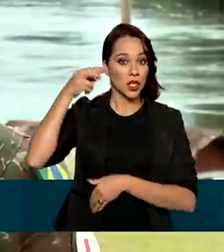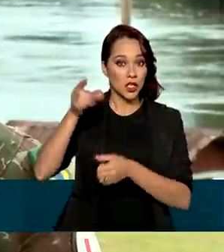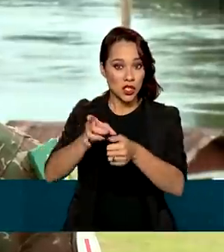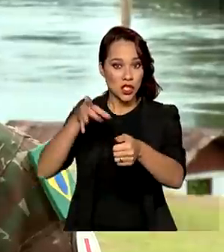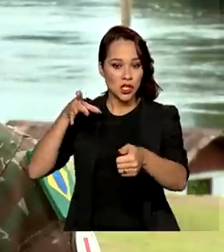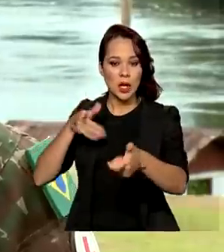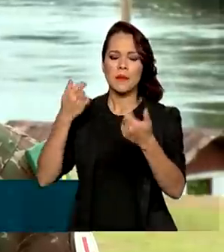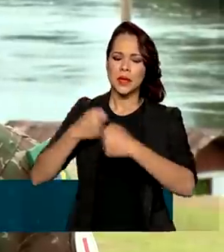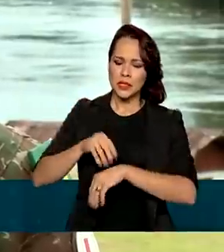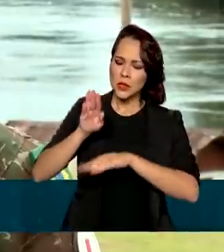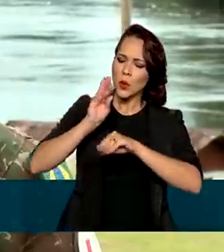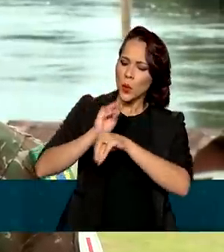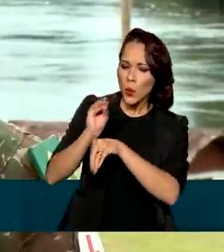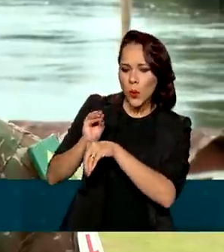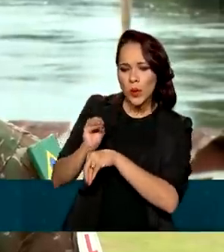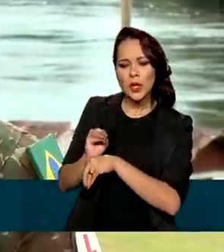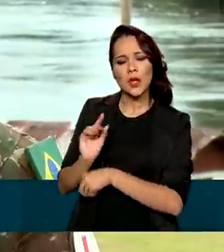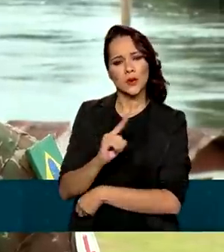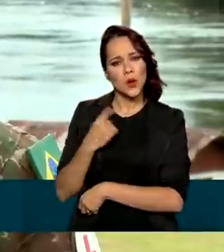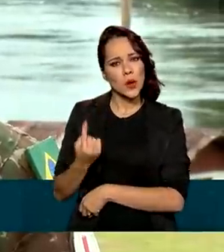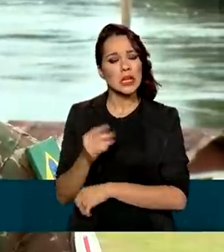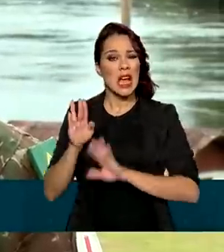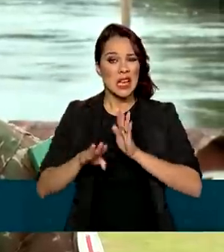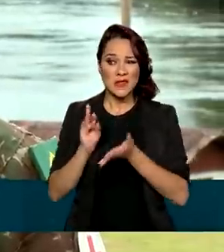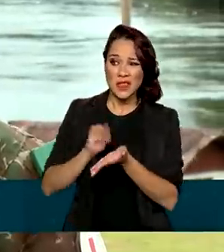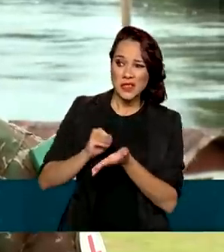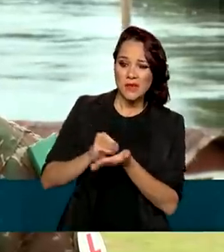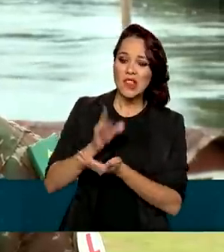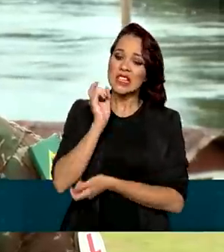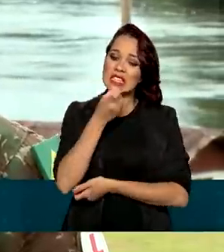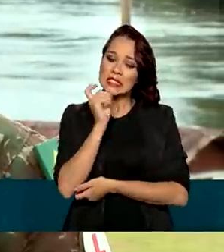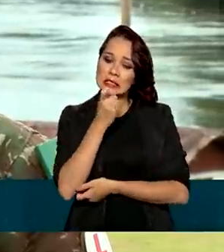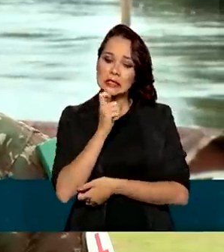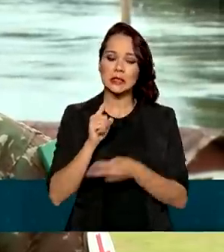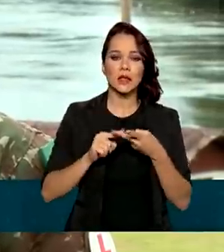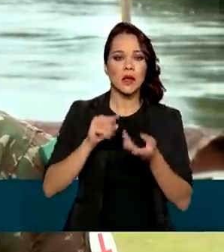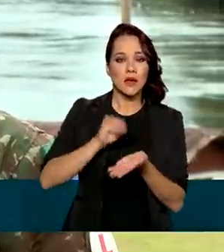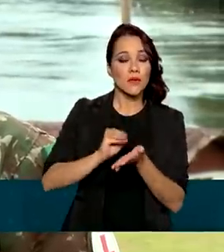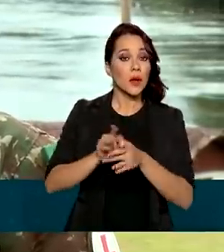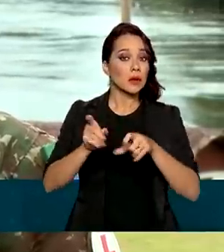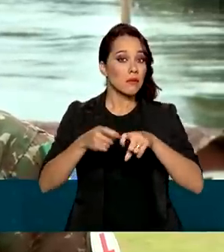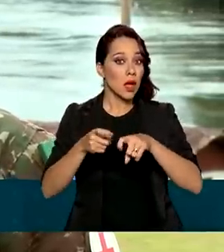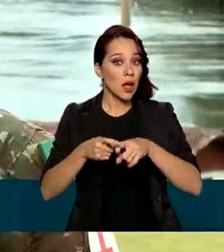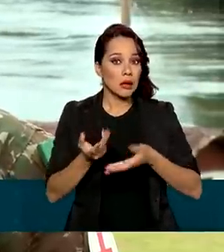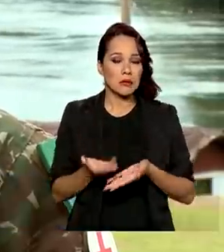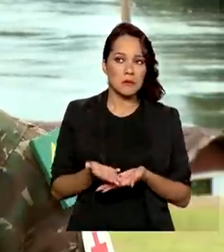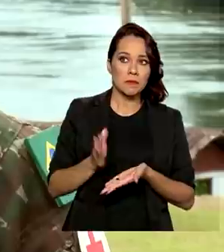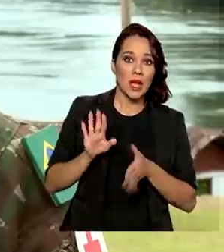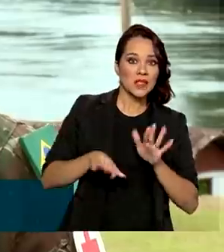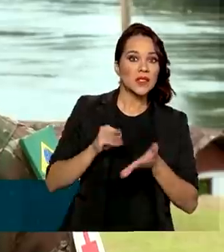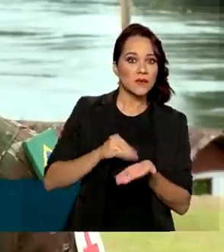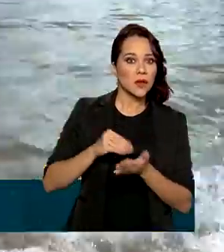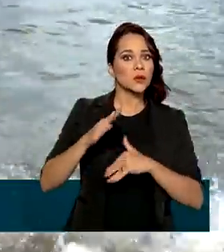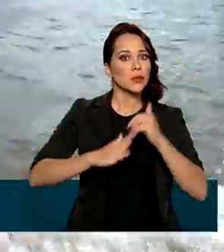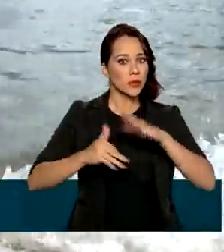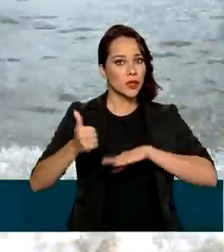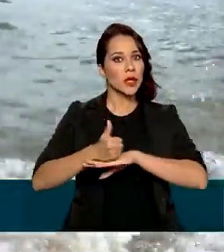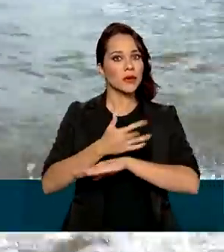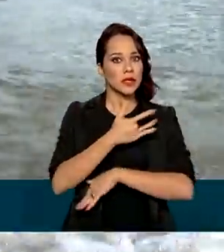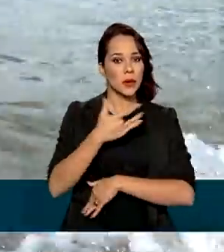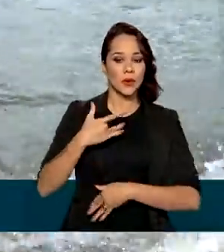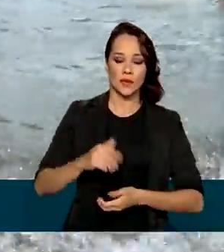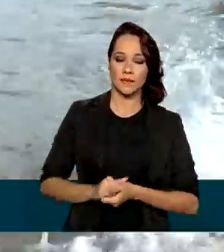nossos cuidados, que muitas vezes tem falta do dentista, do médico, do profissional de saúde.